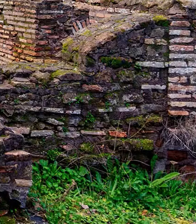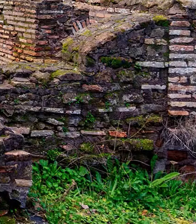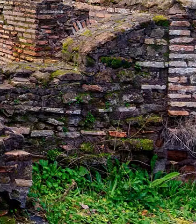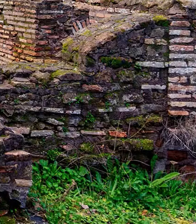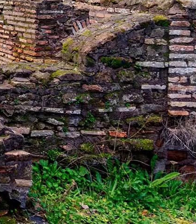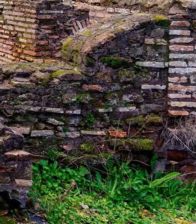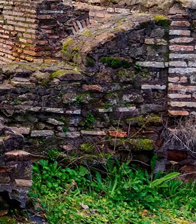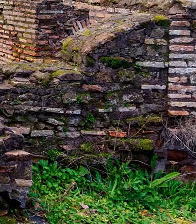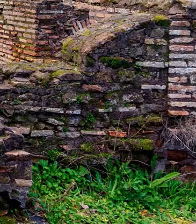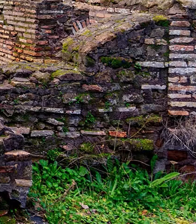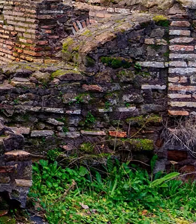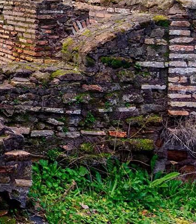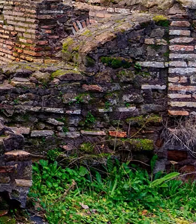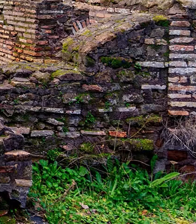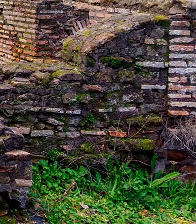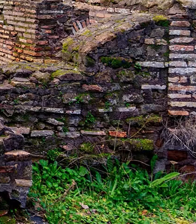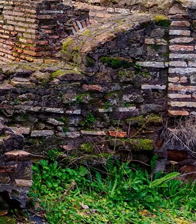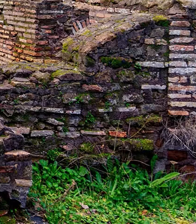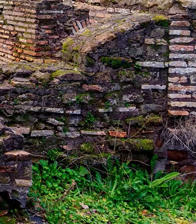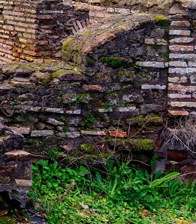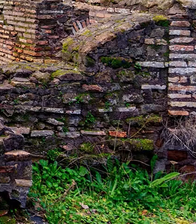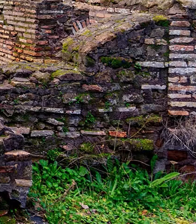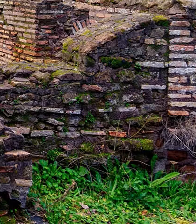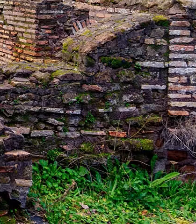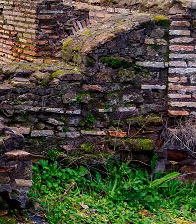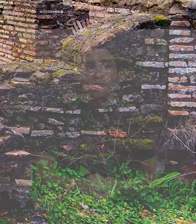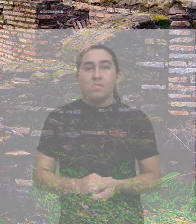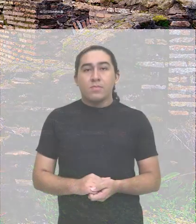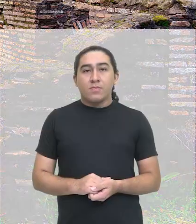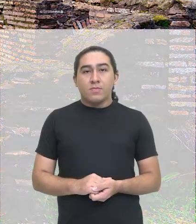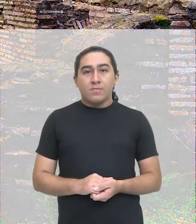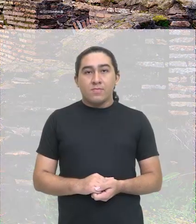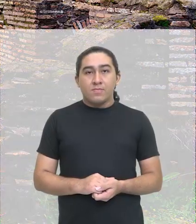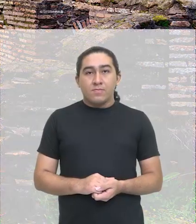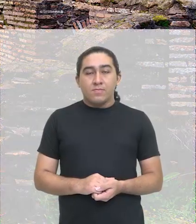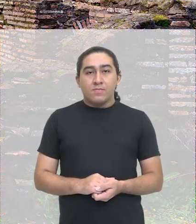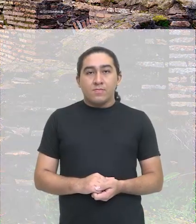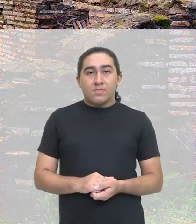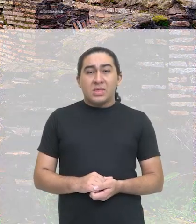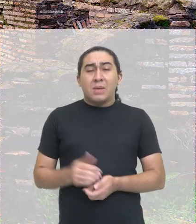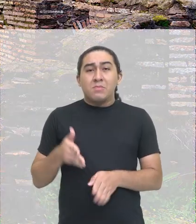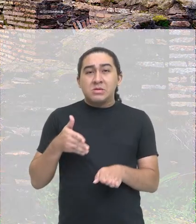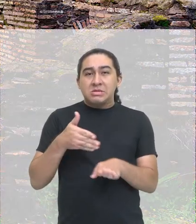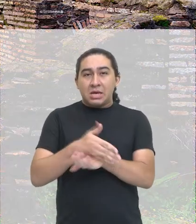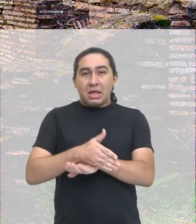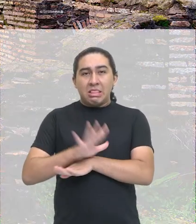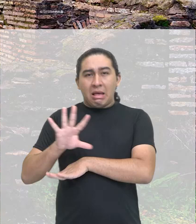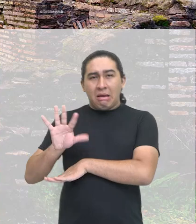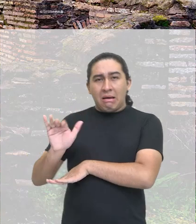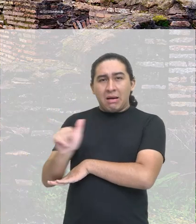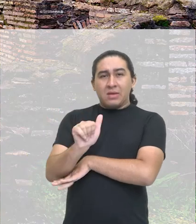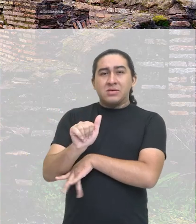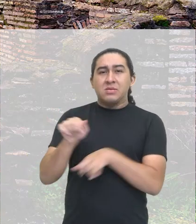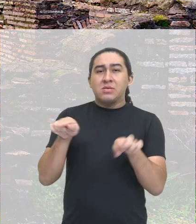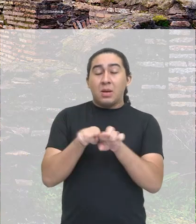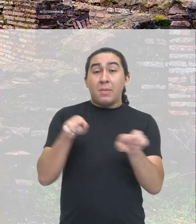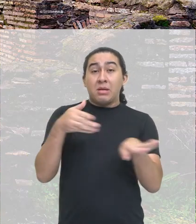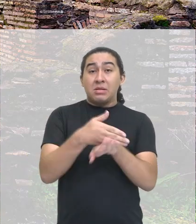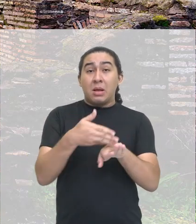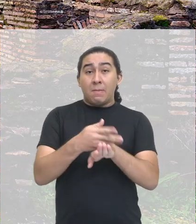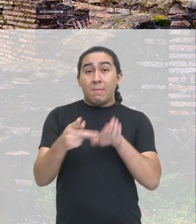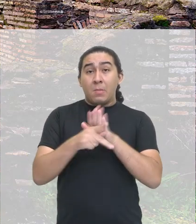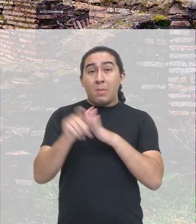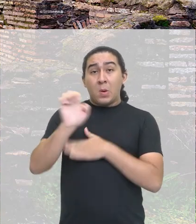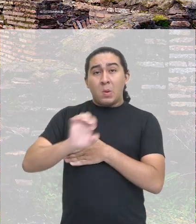ali na Ásia, para chegar na África e ainda está se ascendendo pelo continente europeu. Imagina que foi necessário também você